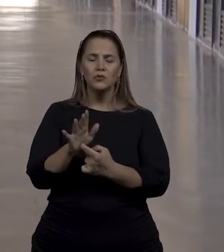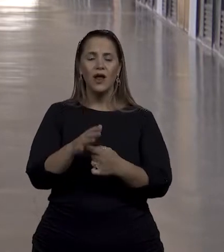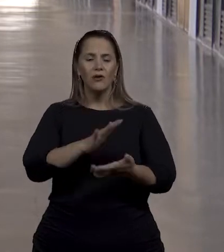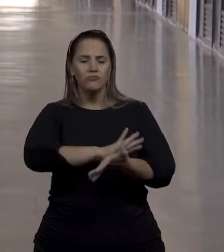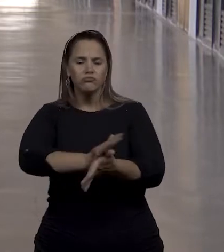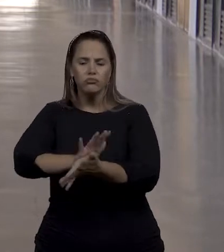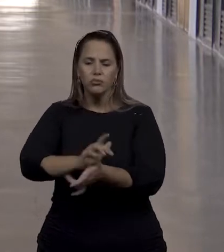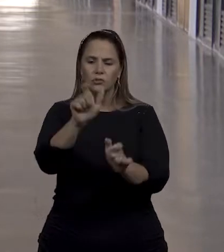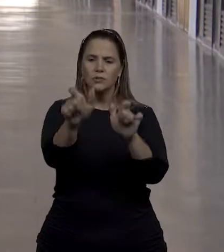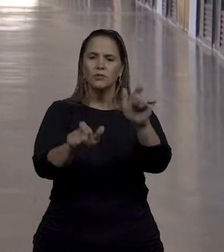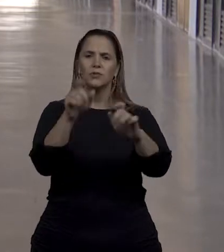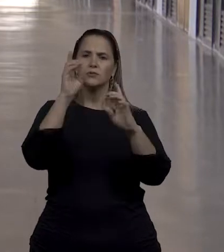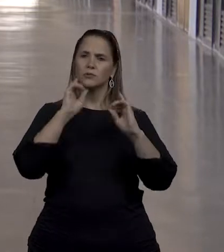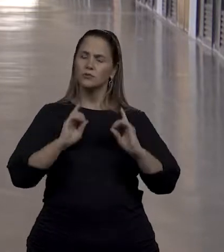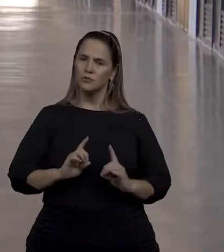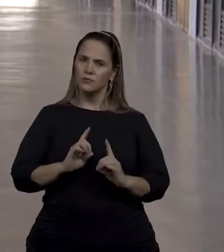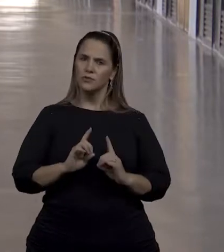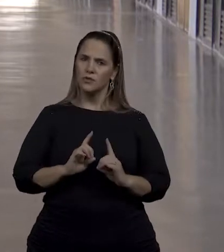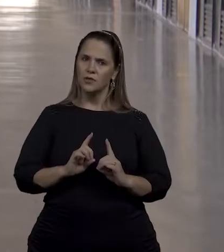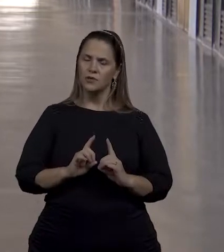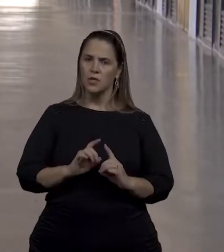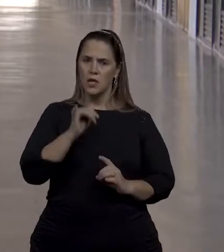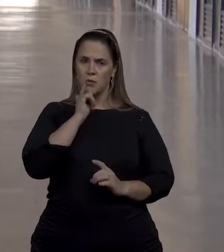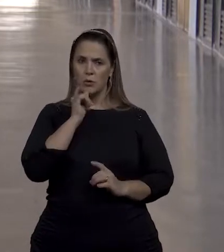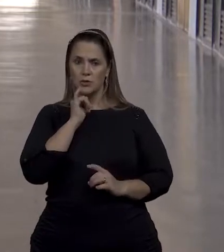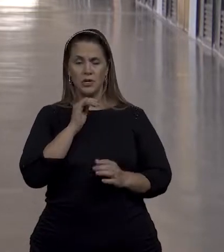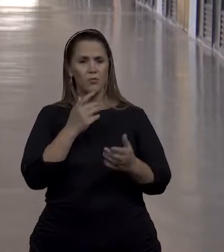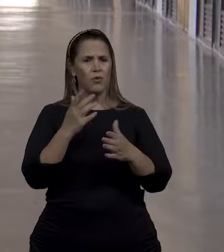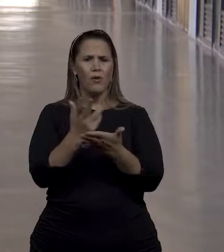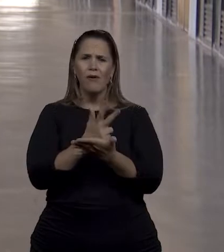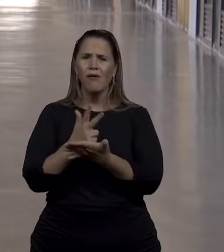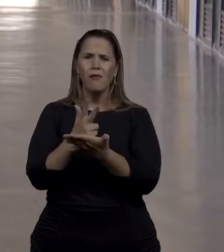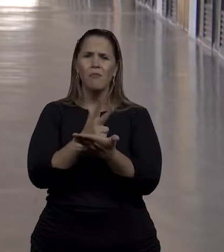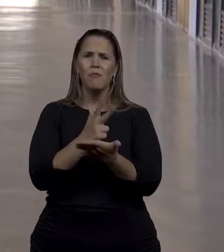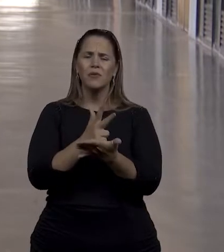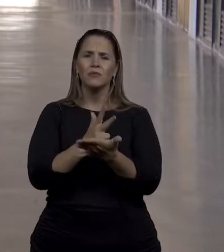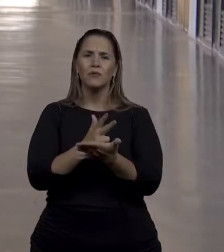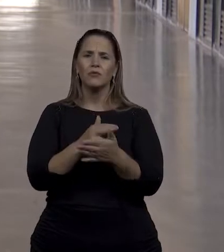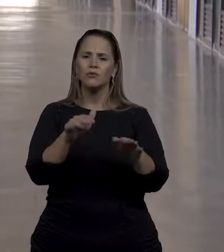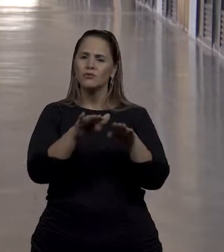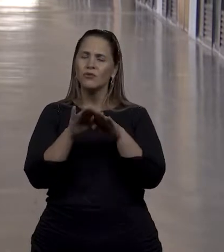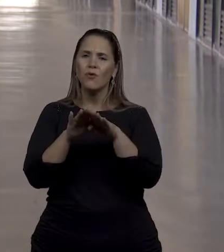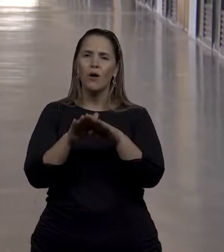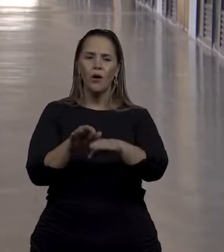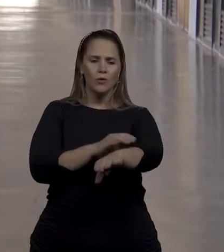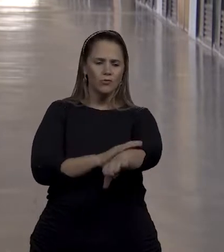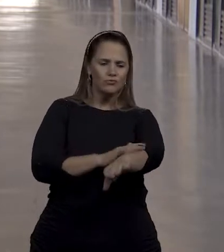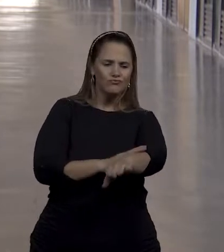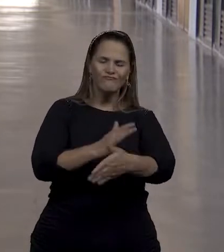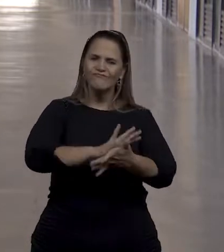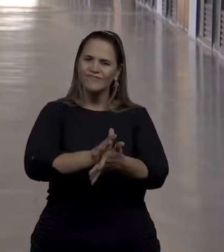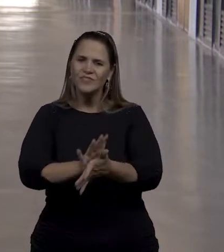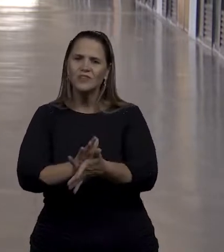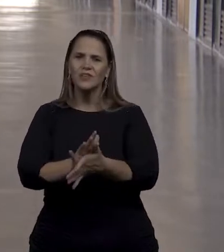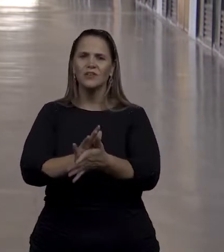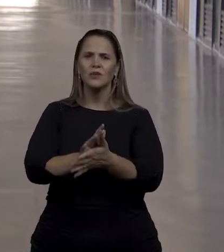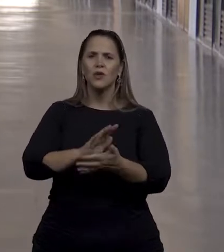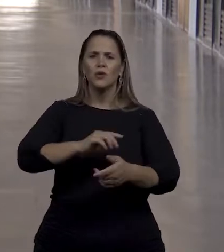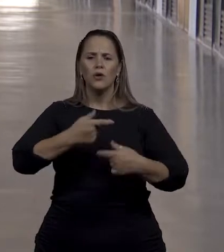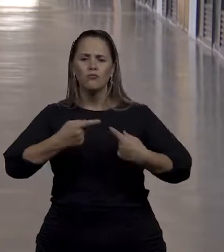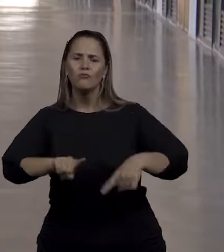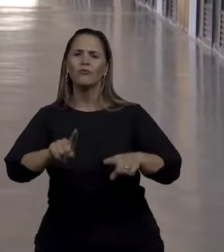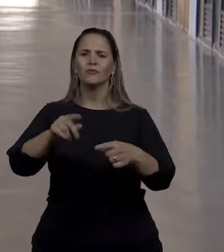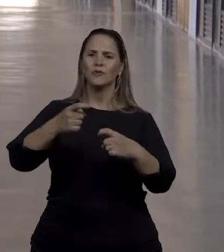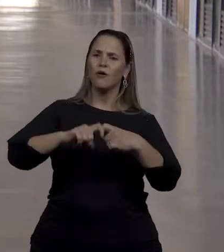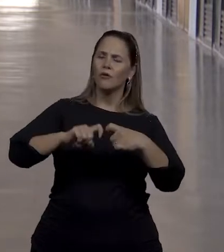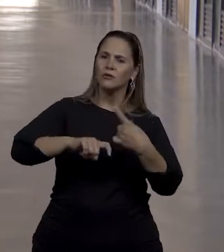pessoas com deficiência. Da mesma forma que nós temos o racismo, que trata do preconceito contra a raça, do sexismo, preconceito contra